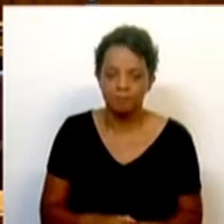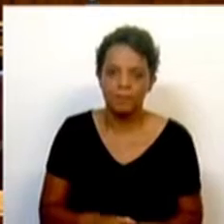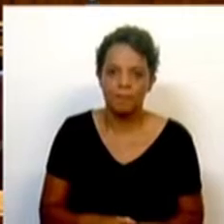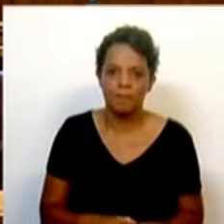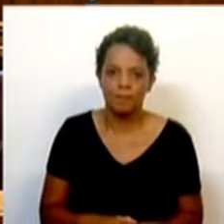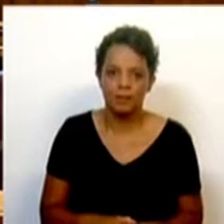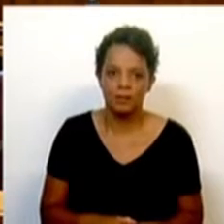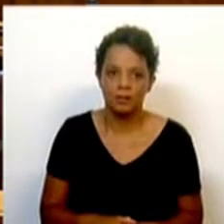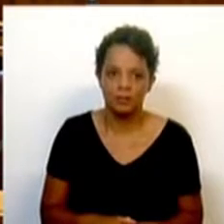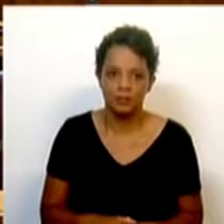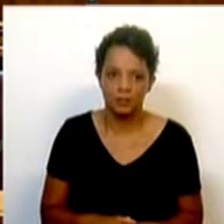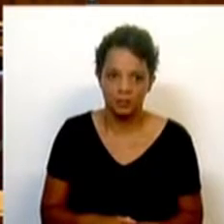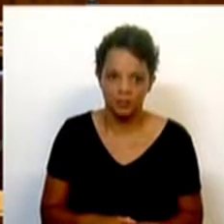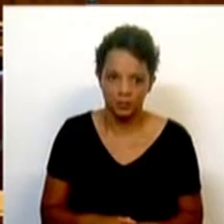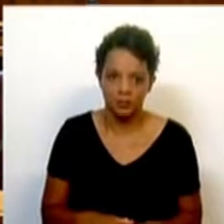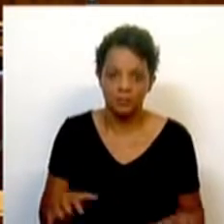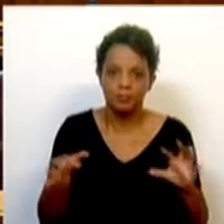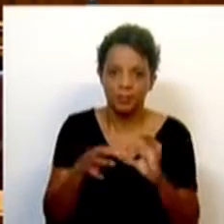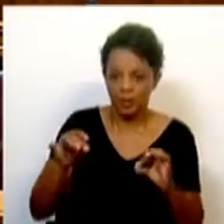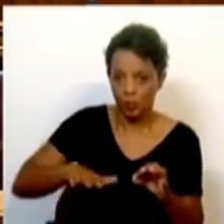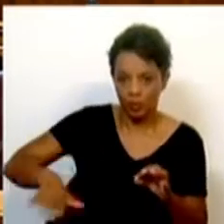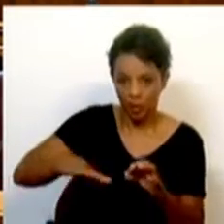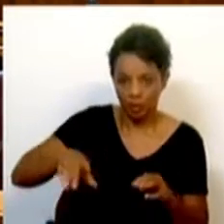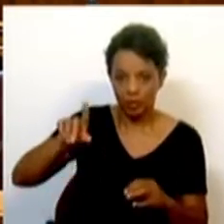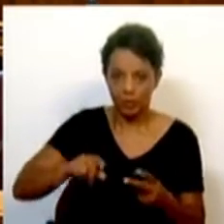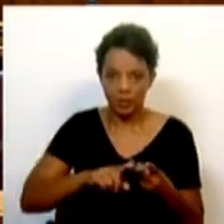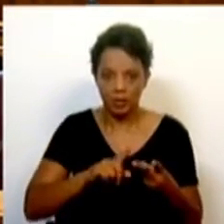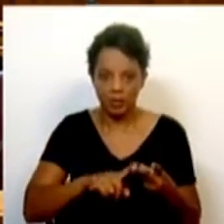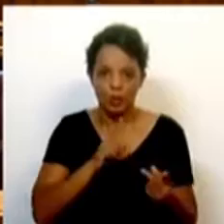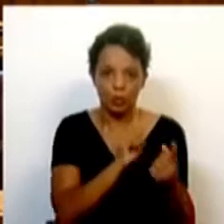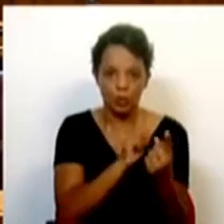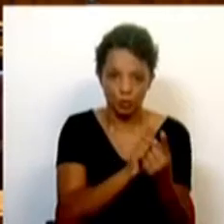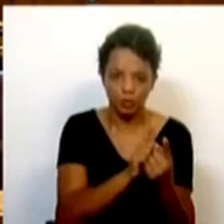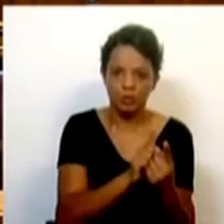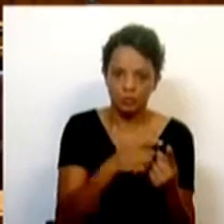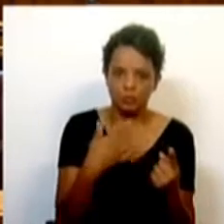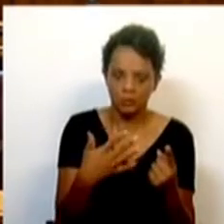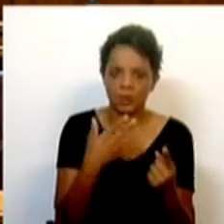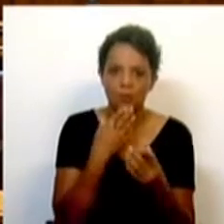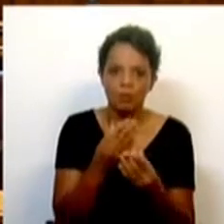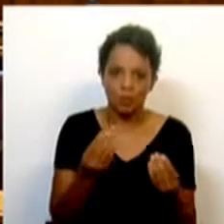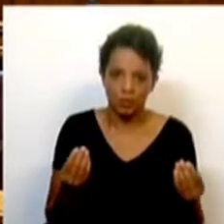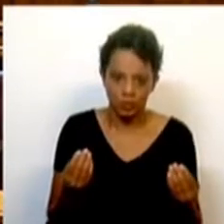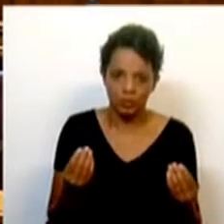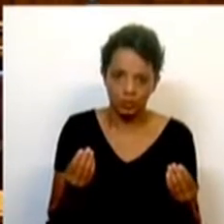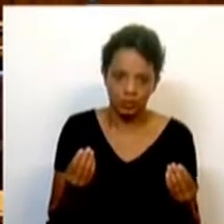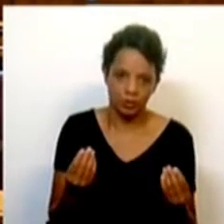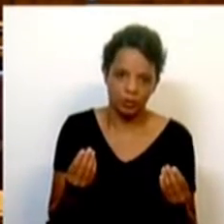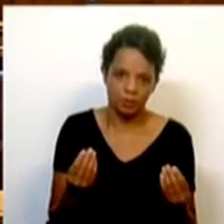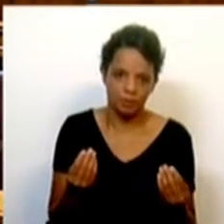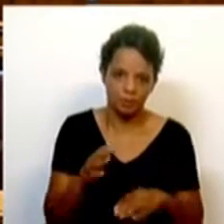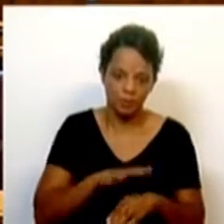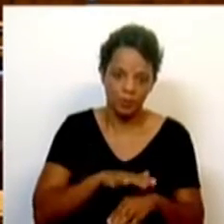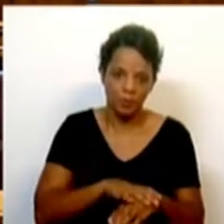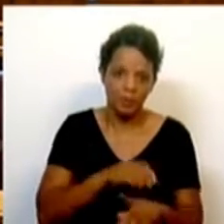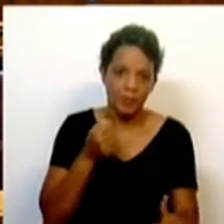da produção, não só em termos de locais, mas também em termos de números de consultas. Foram recuperadas muitas desde o grande impacto que a